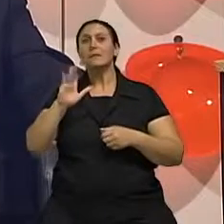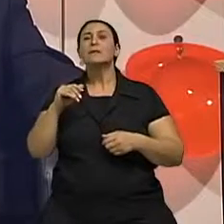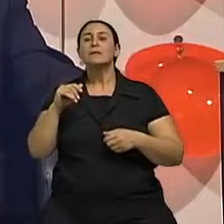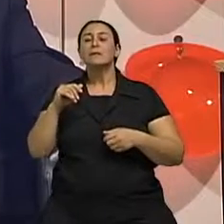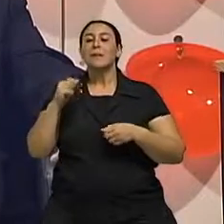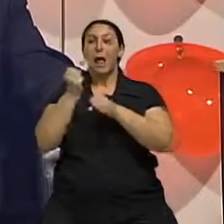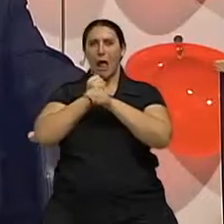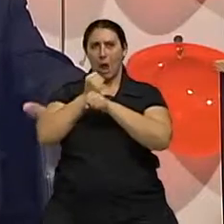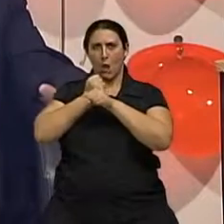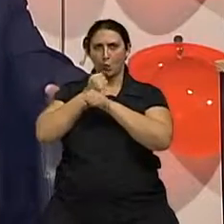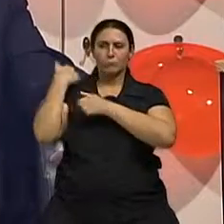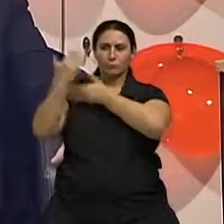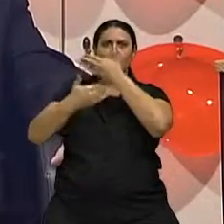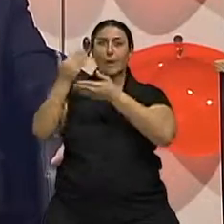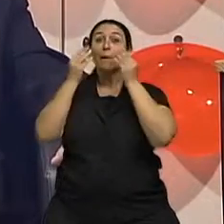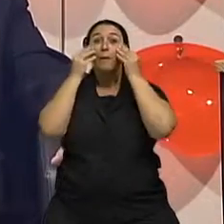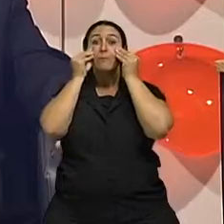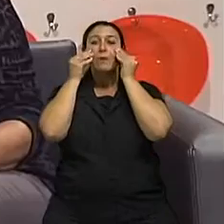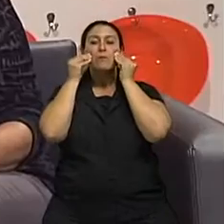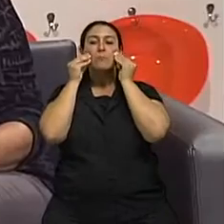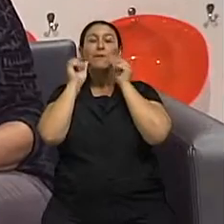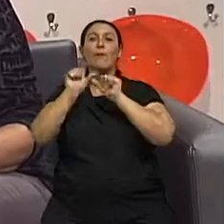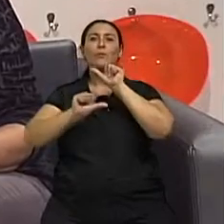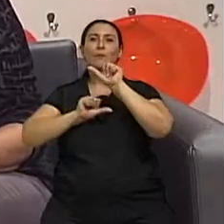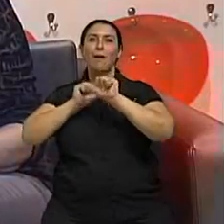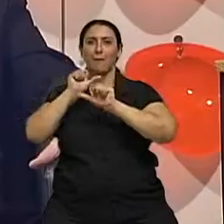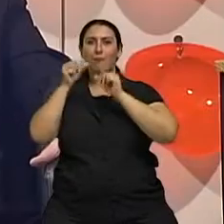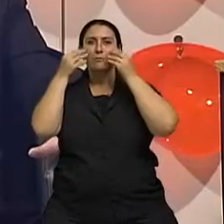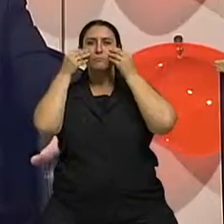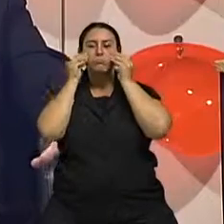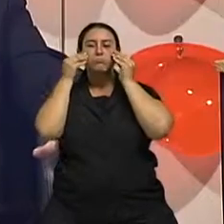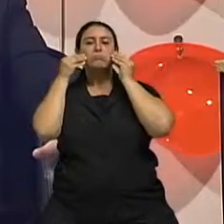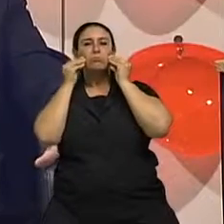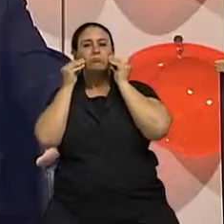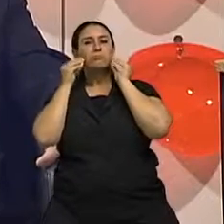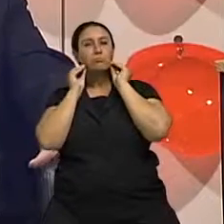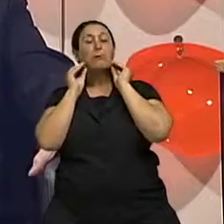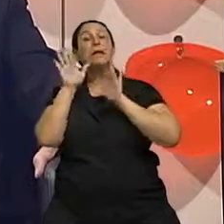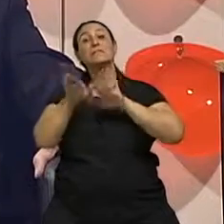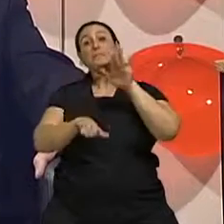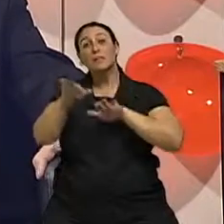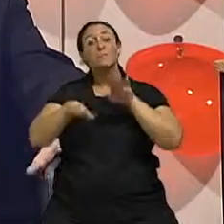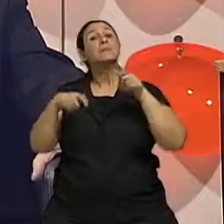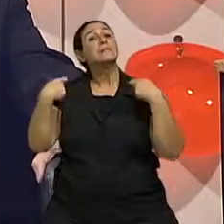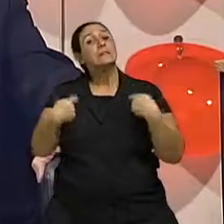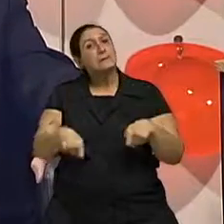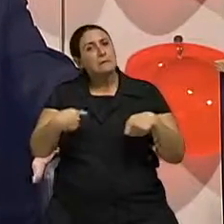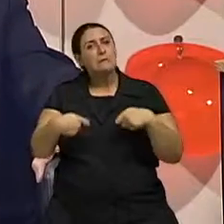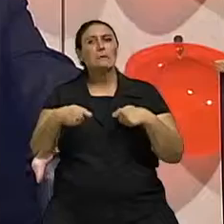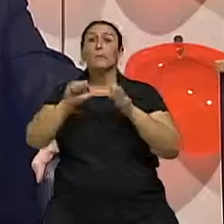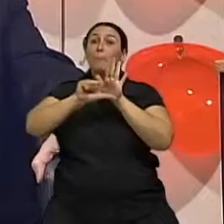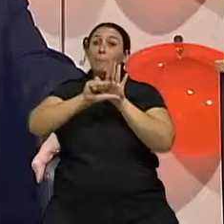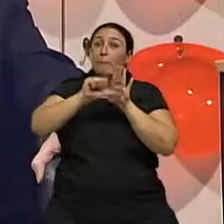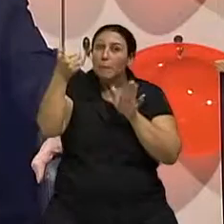vão passando, a pele vai se transformando. Ouviram? Às vezes necessita um tratamento de pele